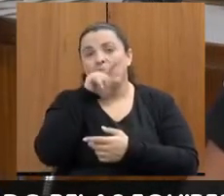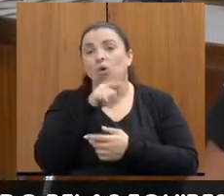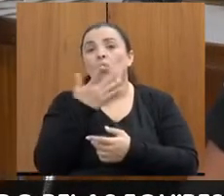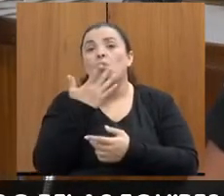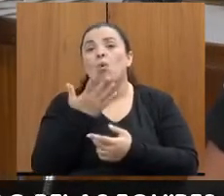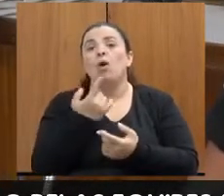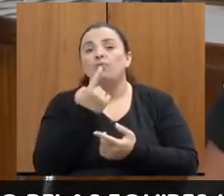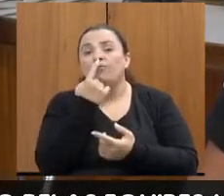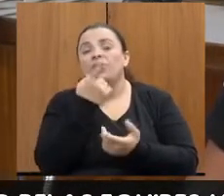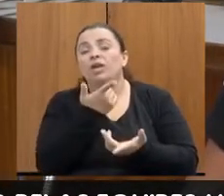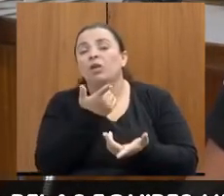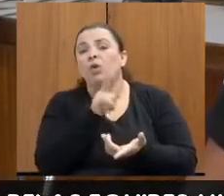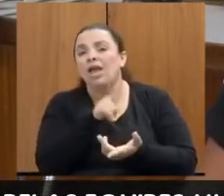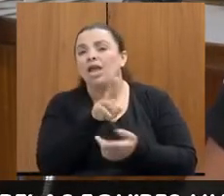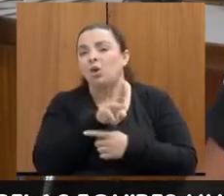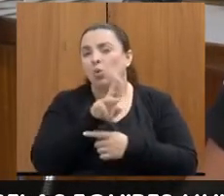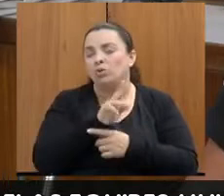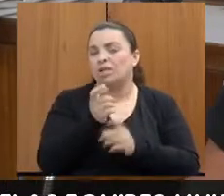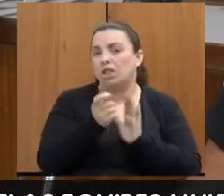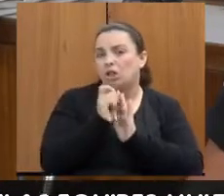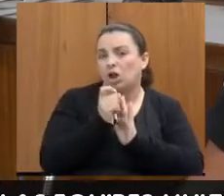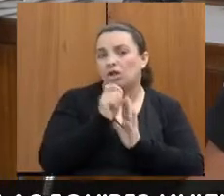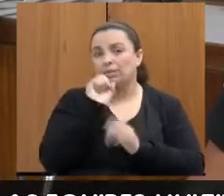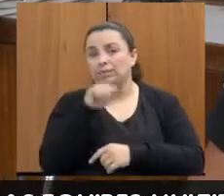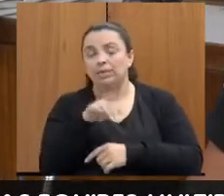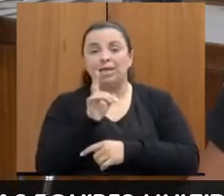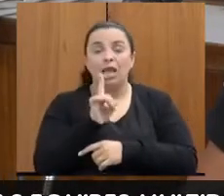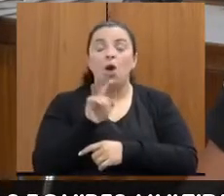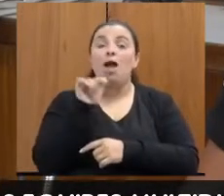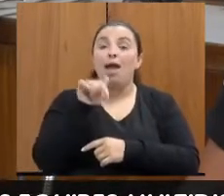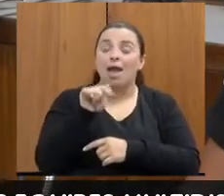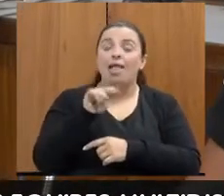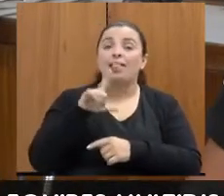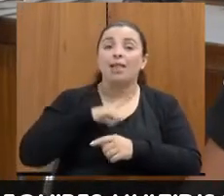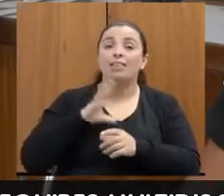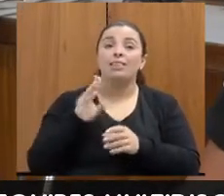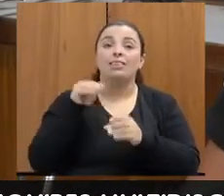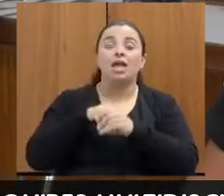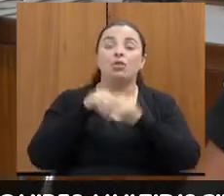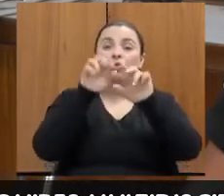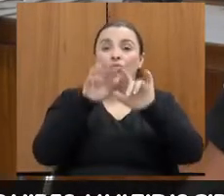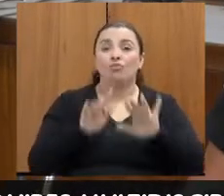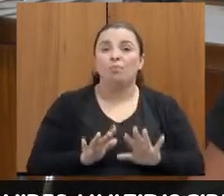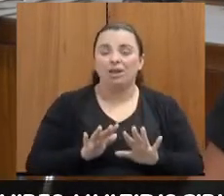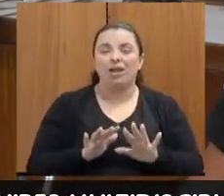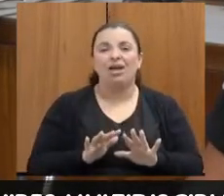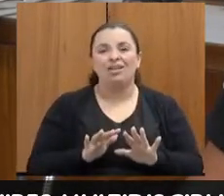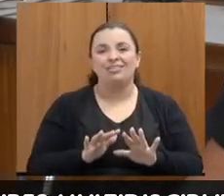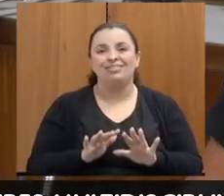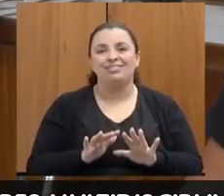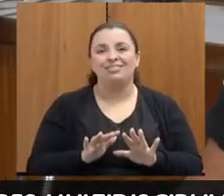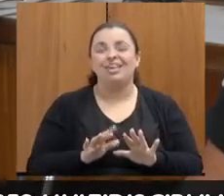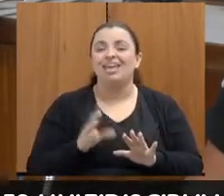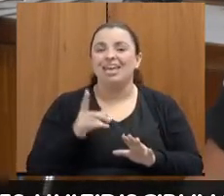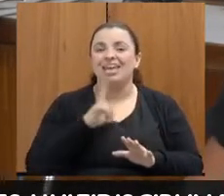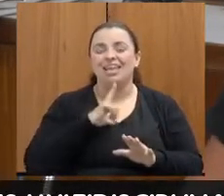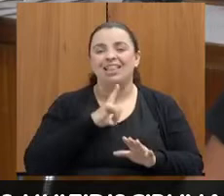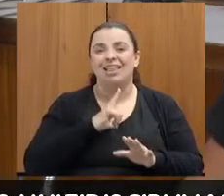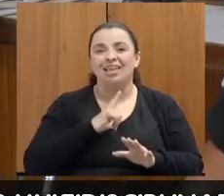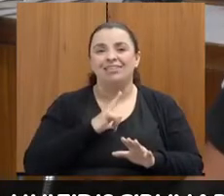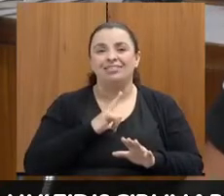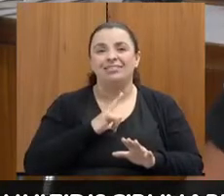tinha uso de droga, essas questões. Então, já eram perguntas que a gente já até fazia no formulário, antes do formulário de avaliação de risco, que aí entra como